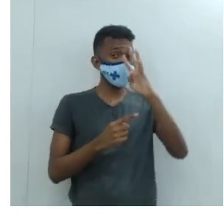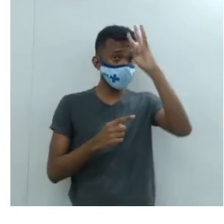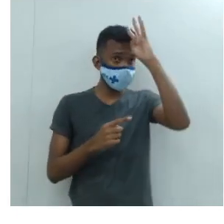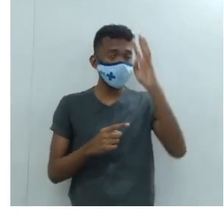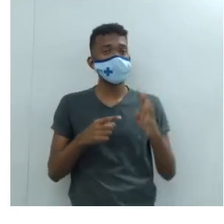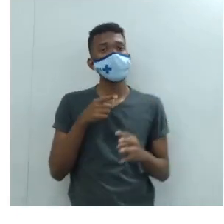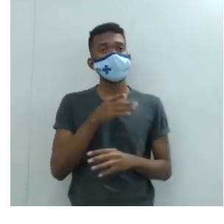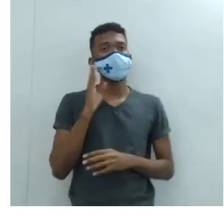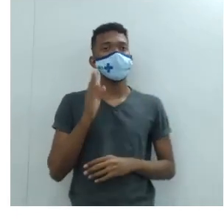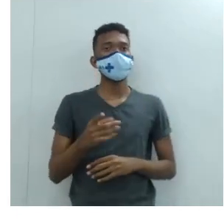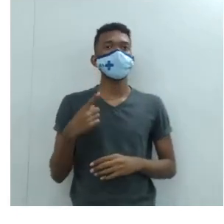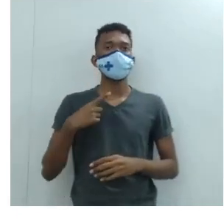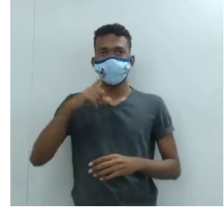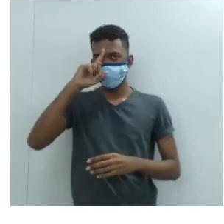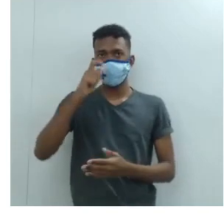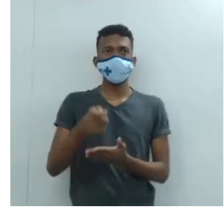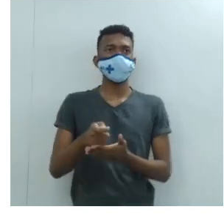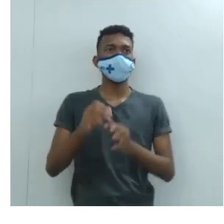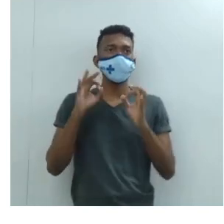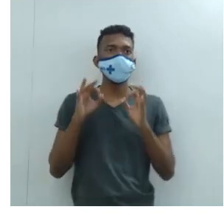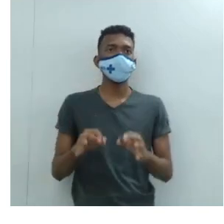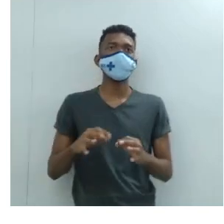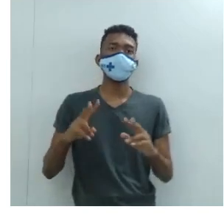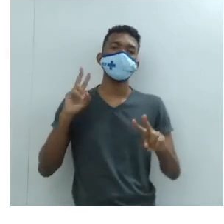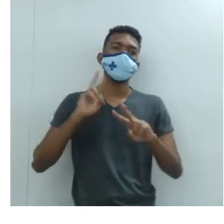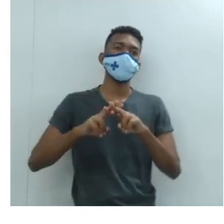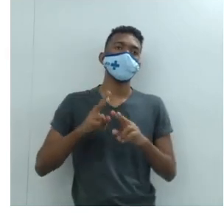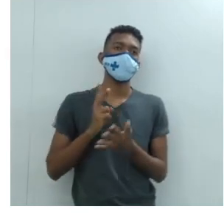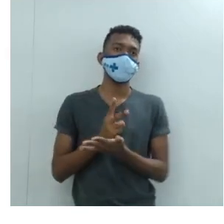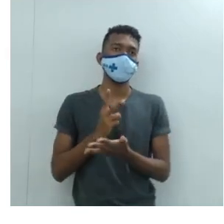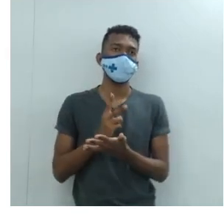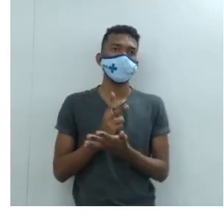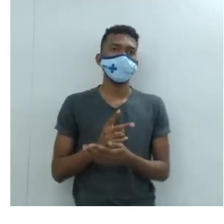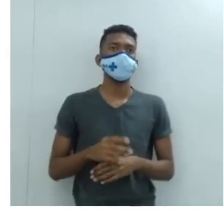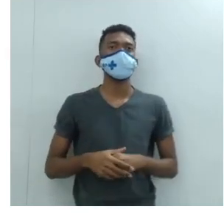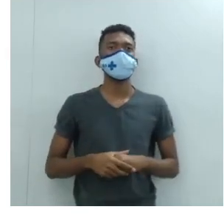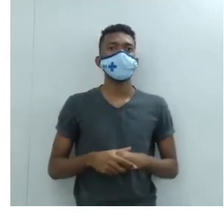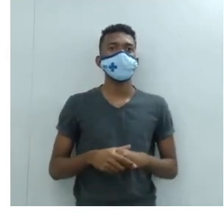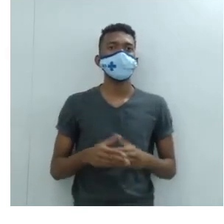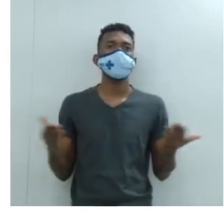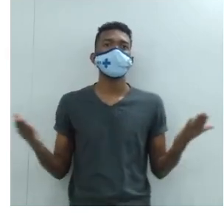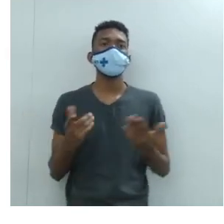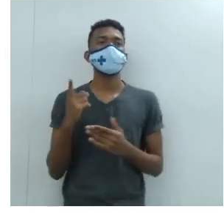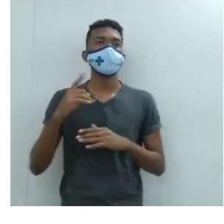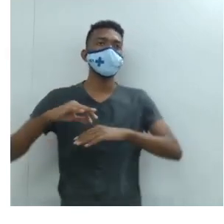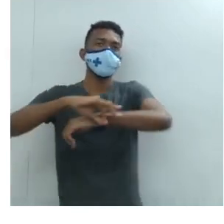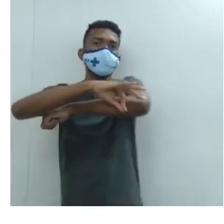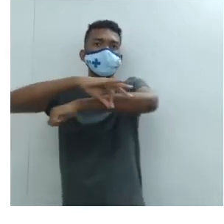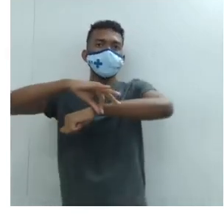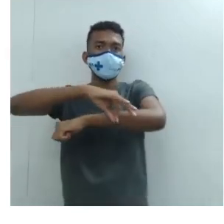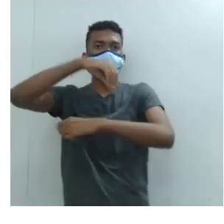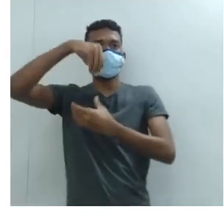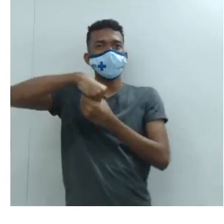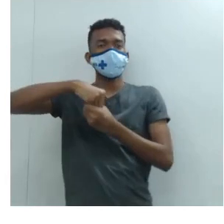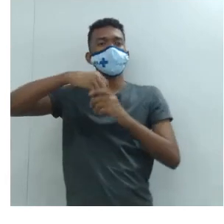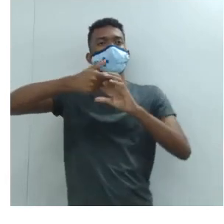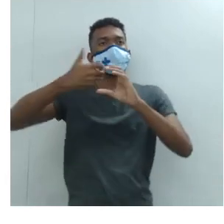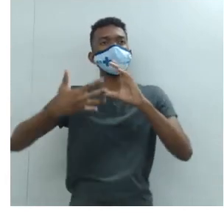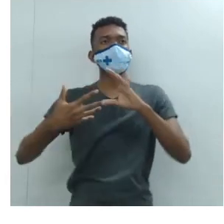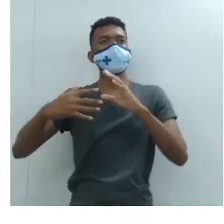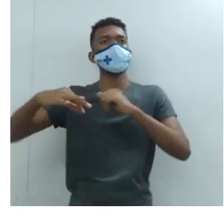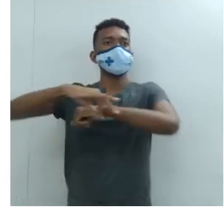foi sentenciado à prisão perfeita. Aí vem a arquitetura, dentro desse característico da